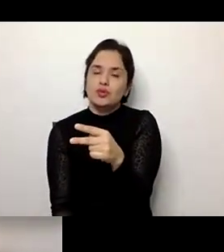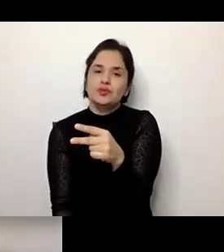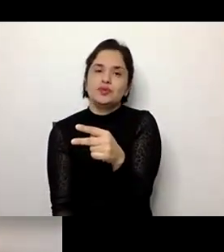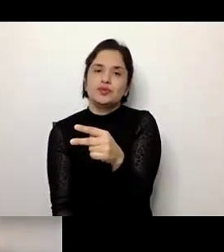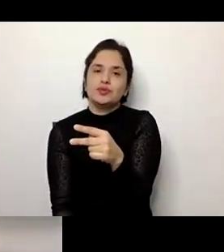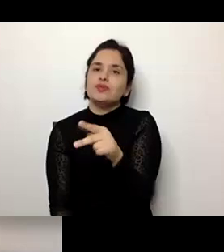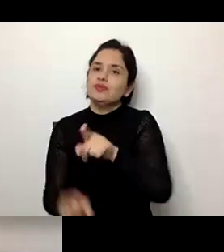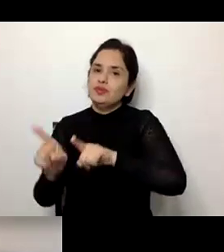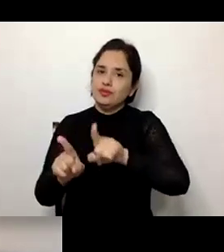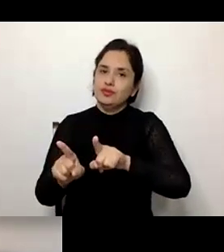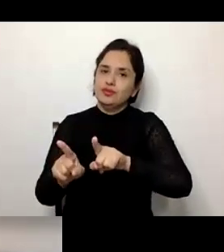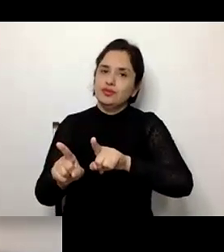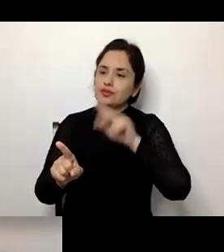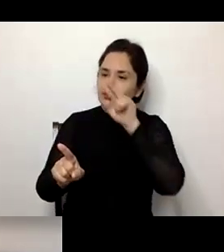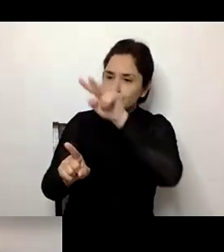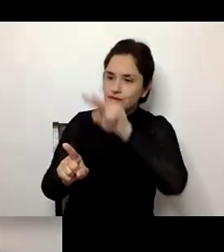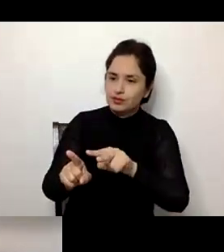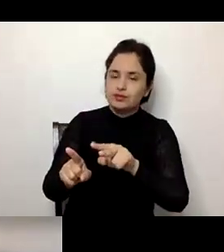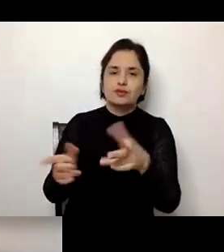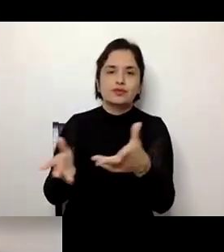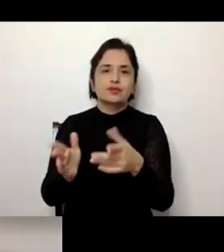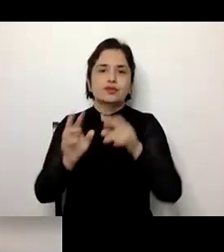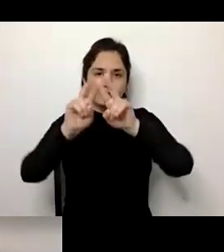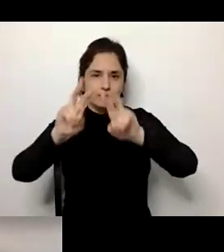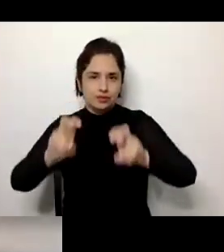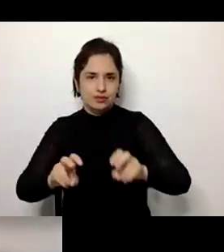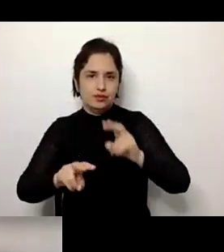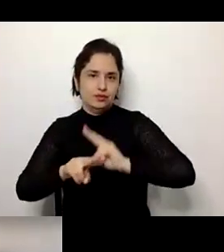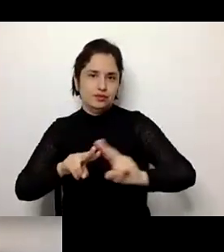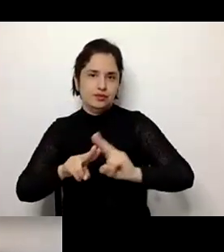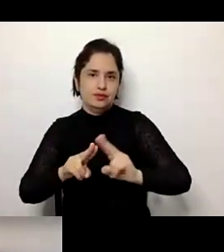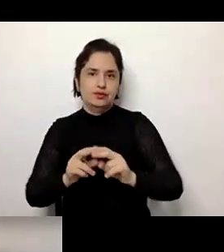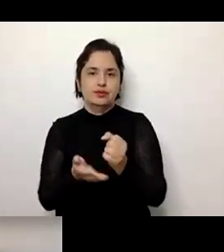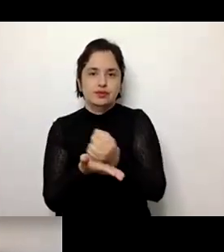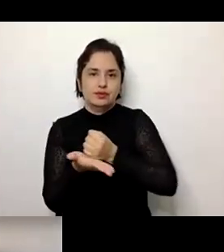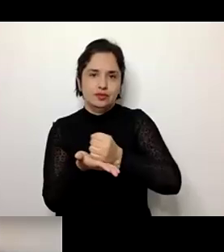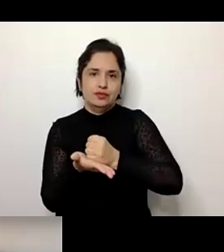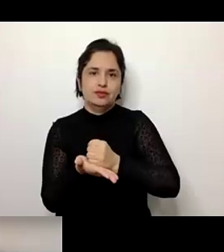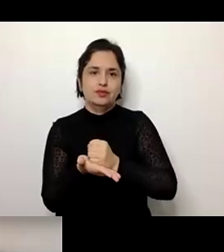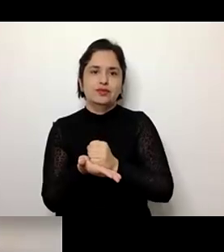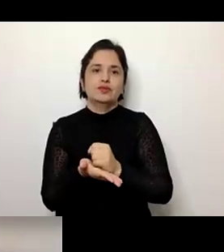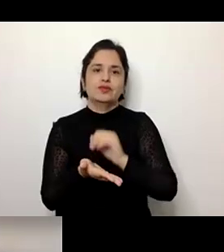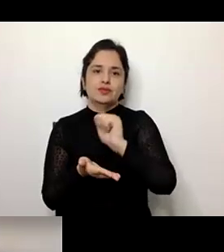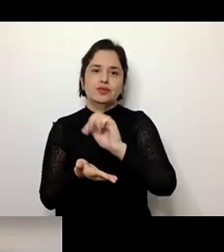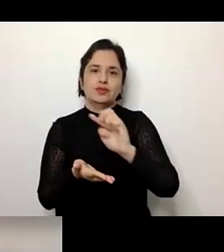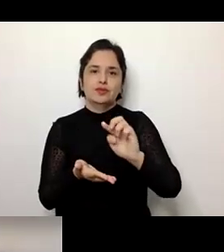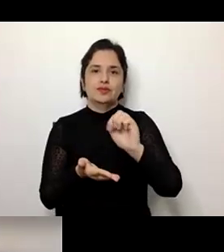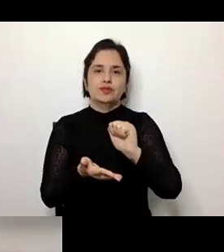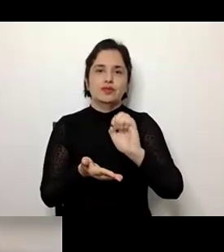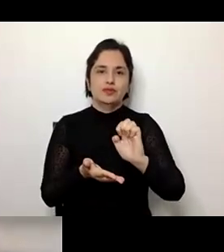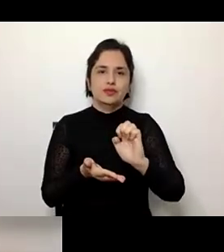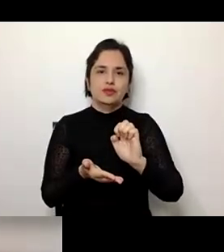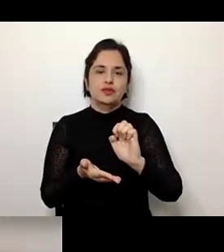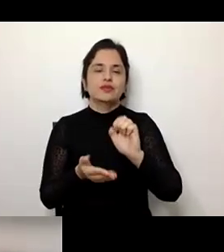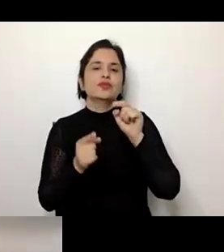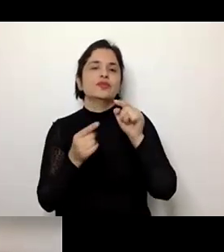há coisas importantes que eu vou e isso é a partir de um estúdio que é justamente de uma associação que se chama APAE que é de São Paulo onde fizeram justamente um